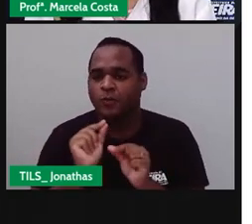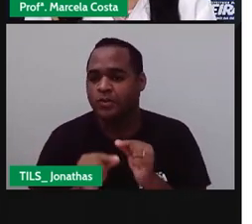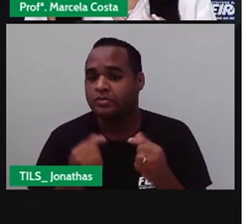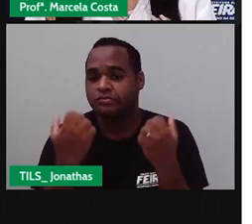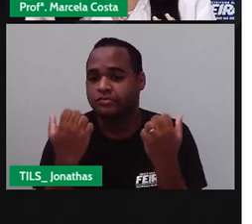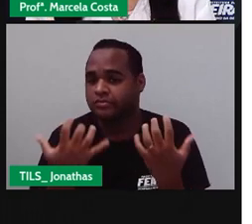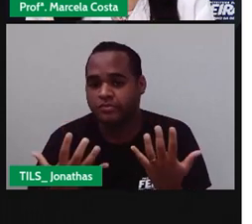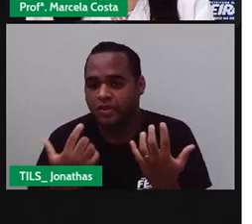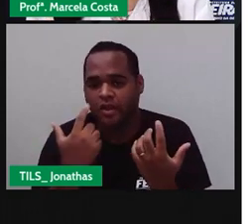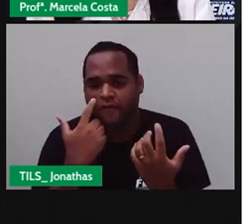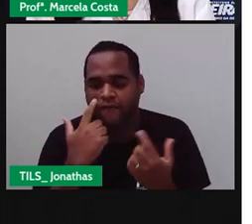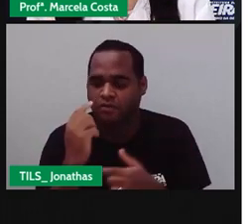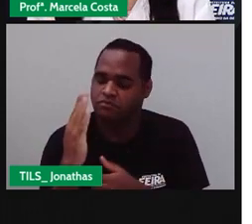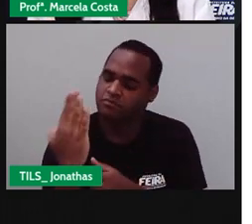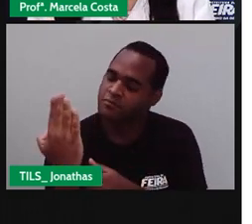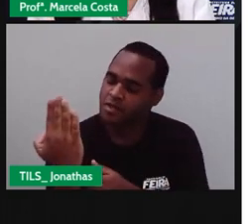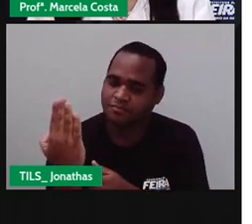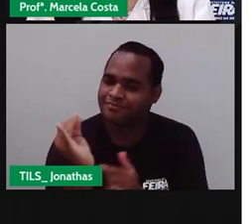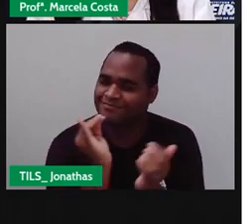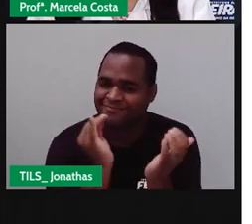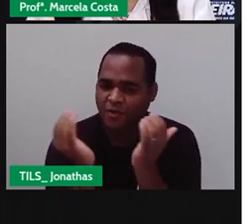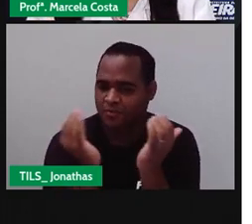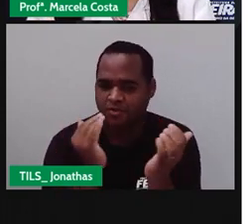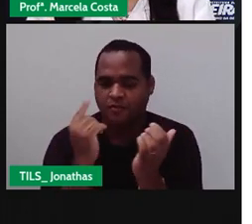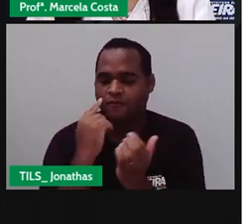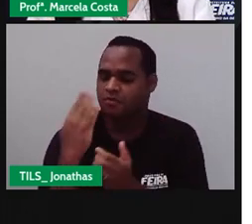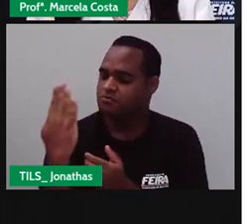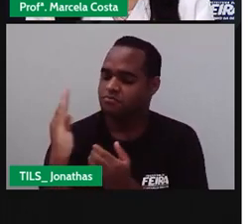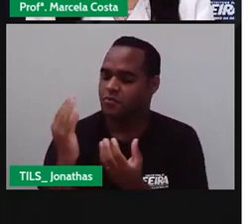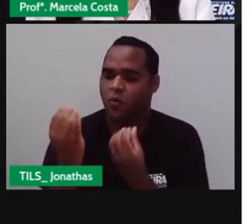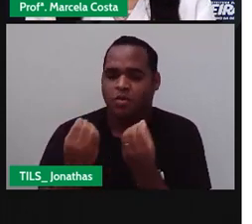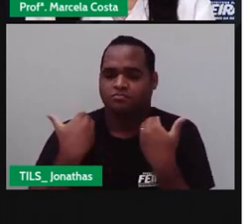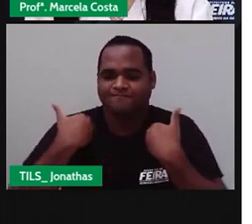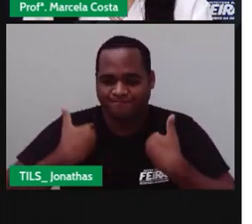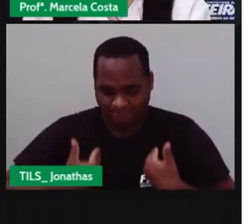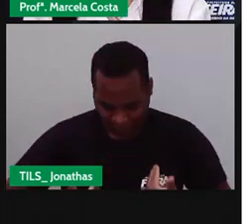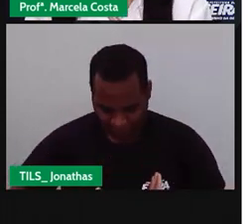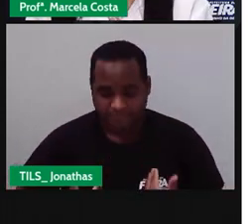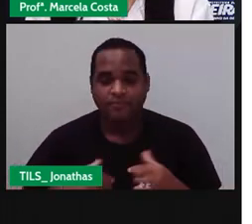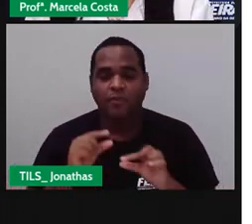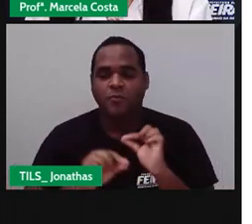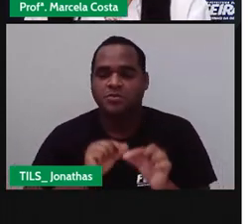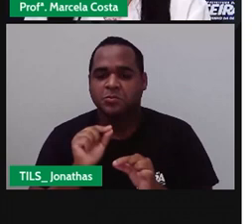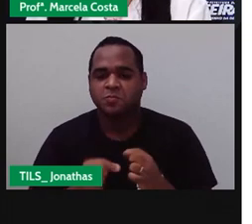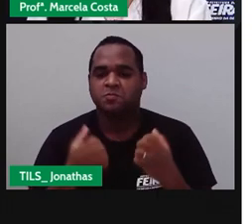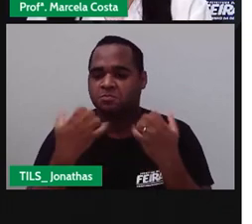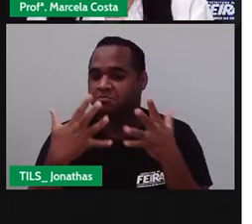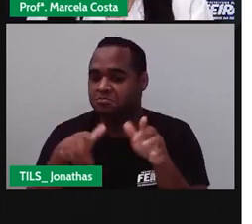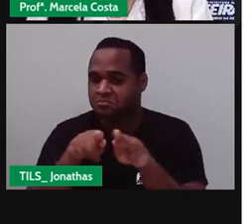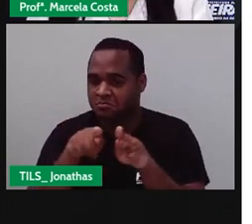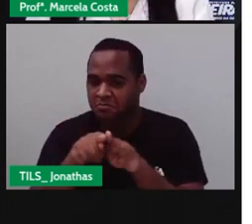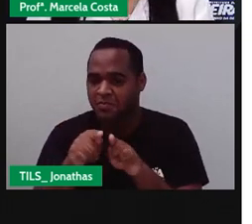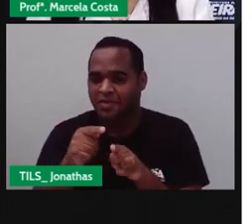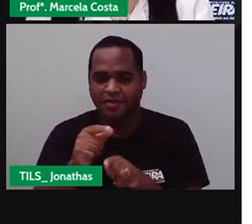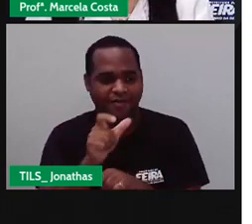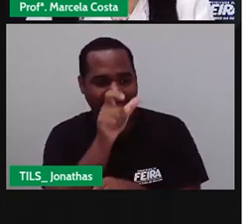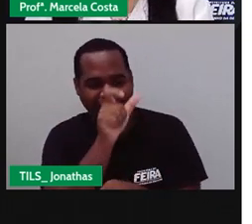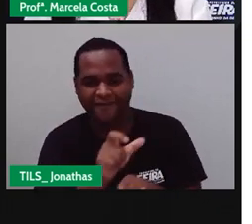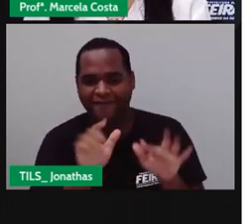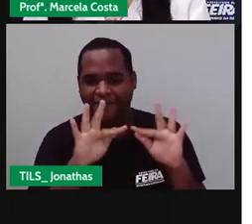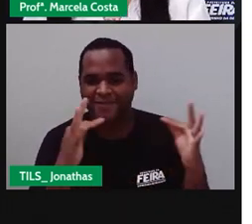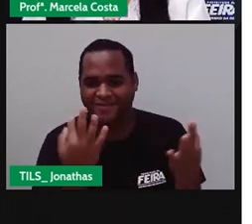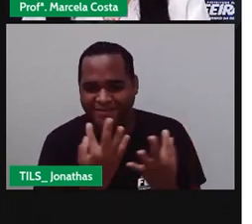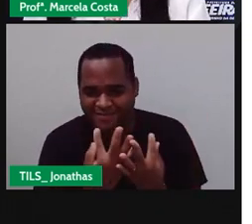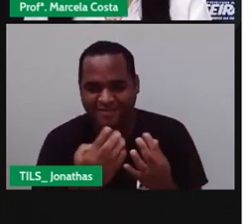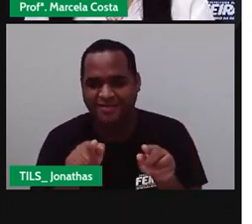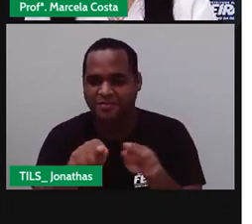se olhar no espelho, observar suas características e observar as características dos seus familiares, né,